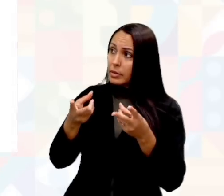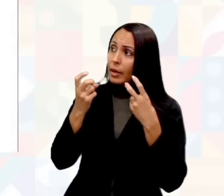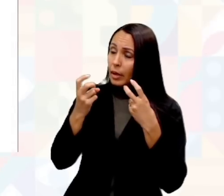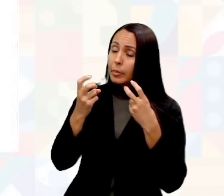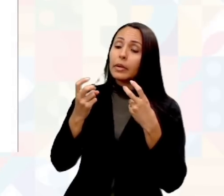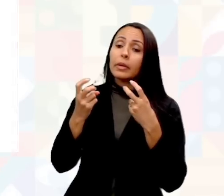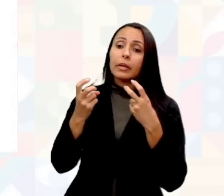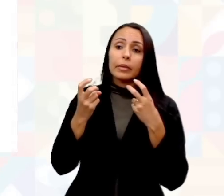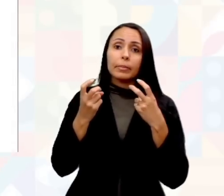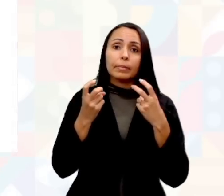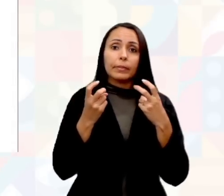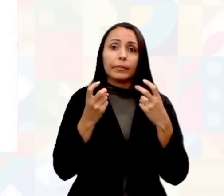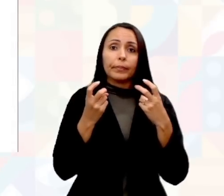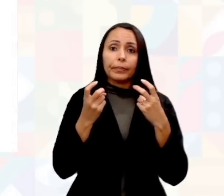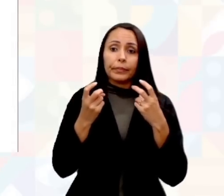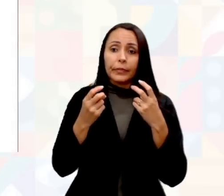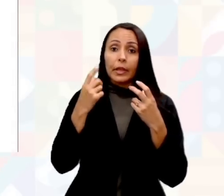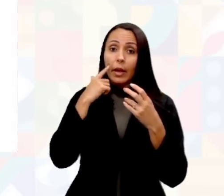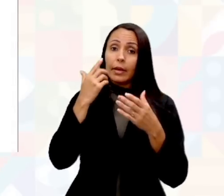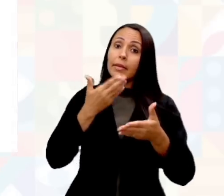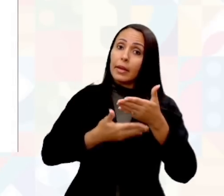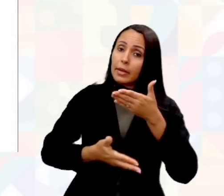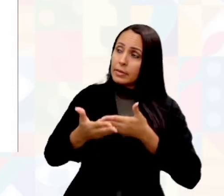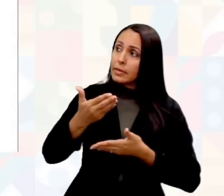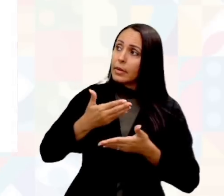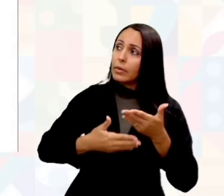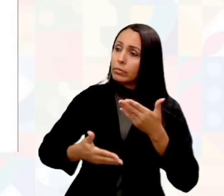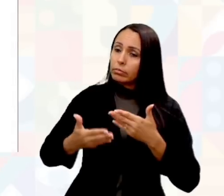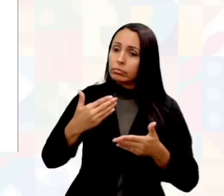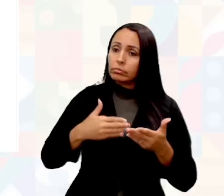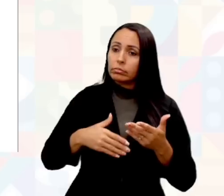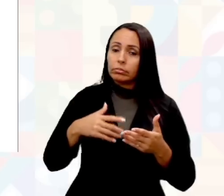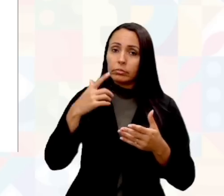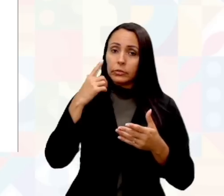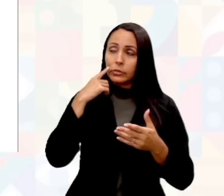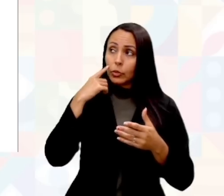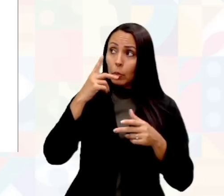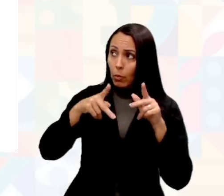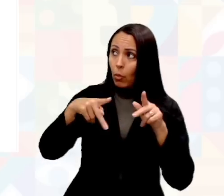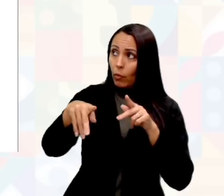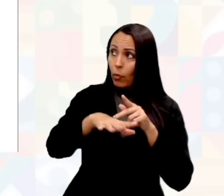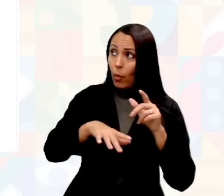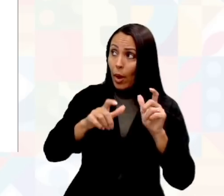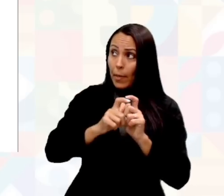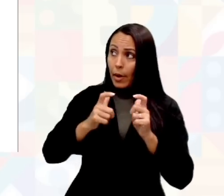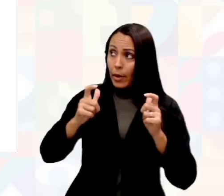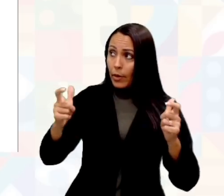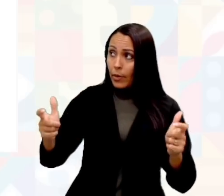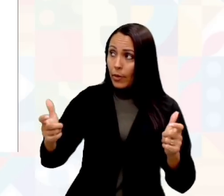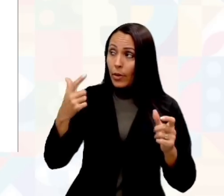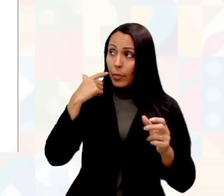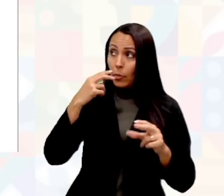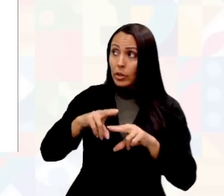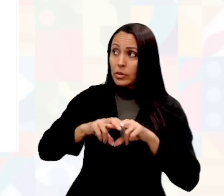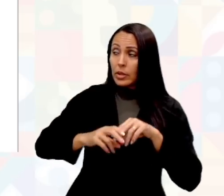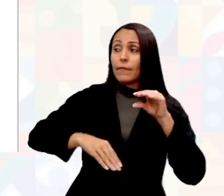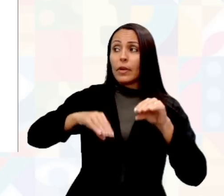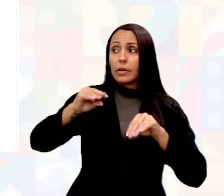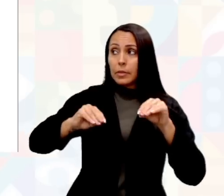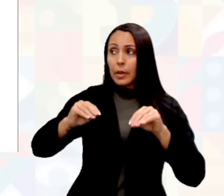a interação do todo é maior, e por isso a flexibilidade.